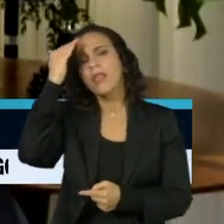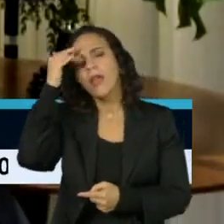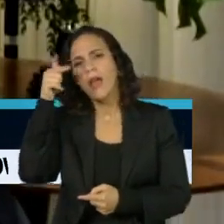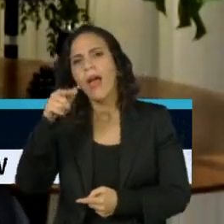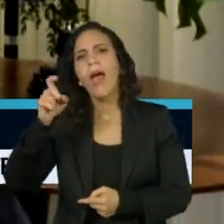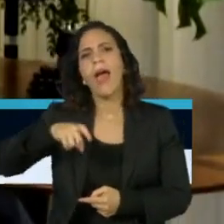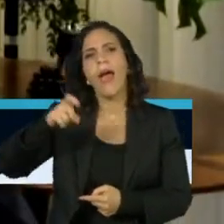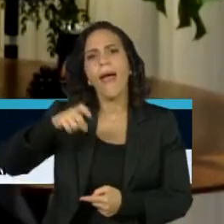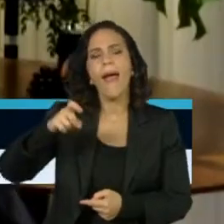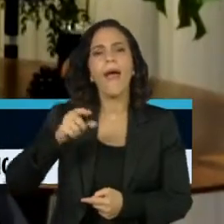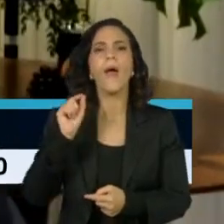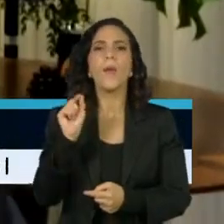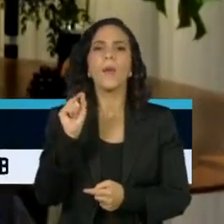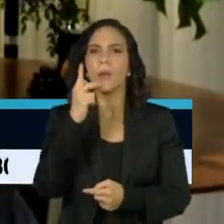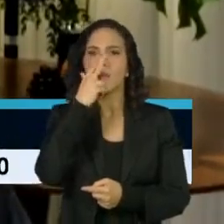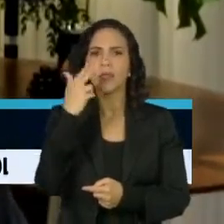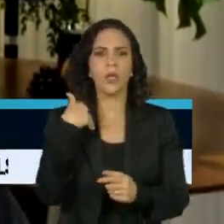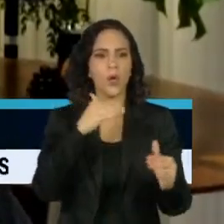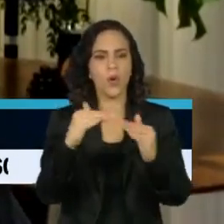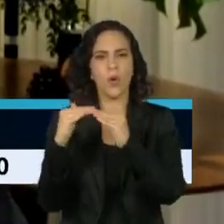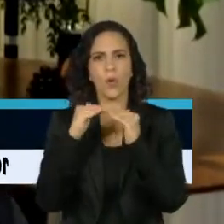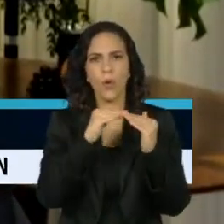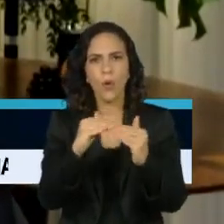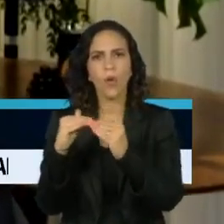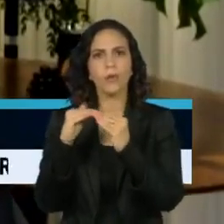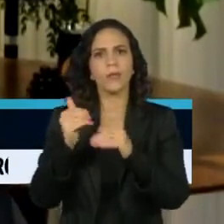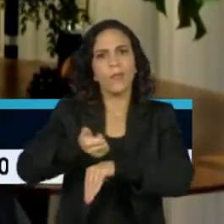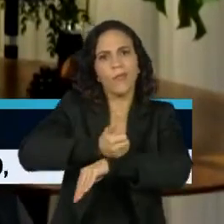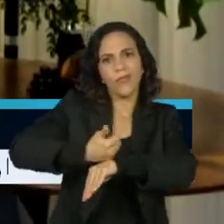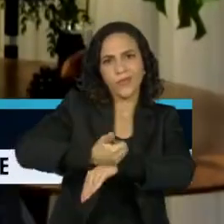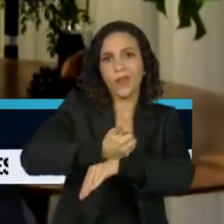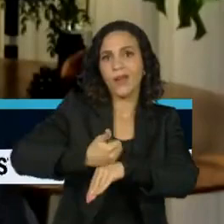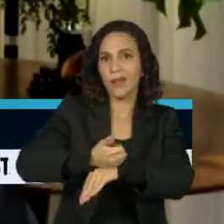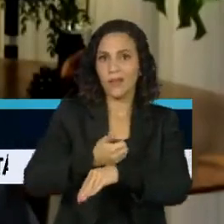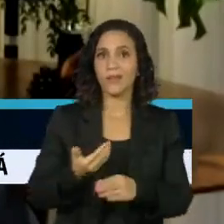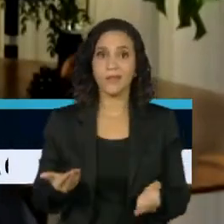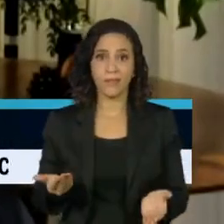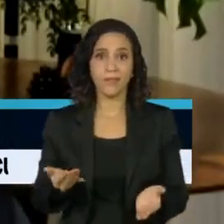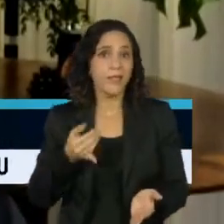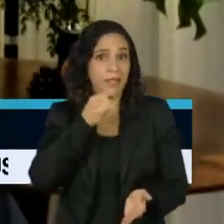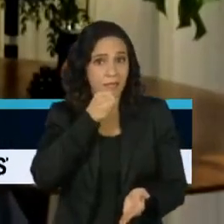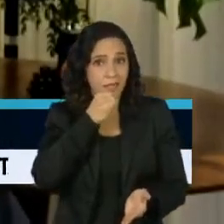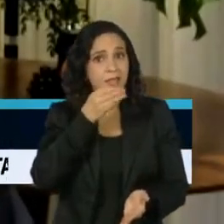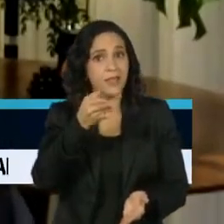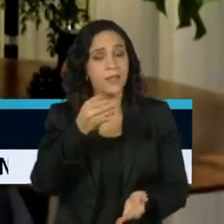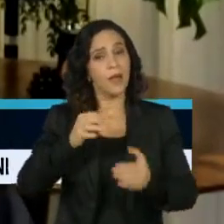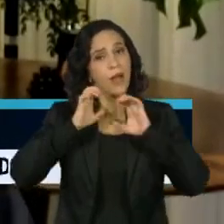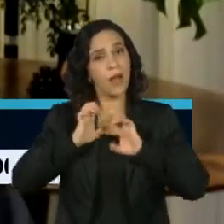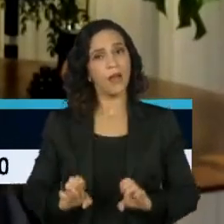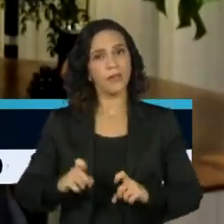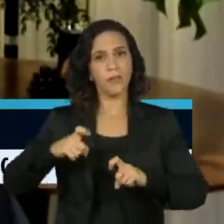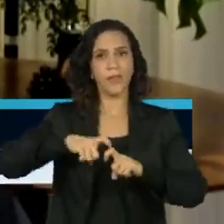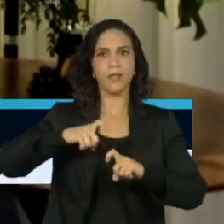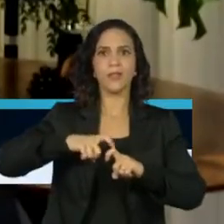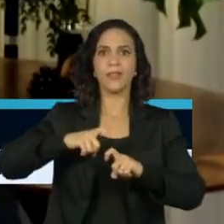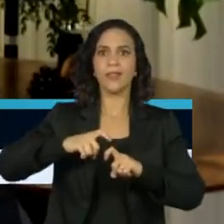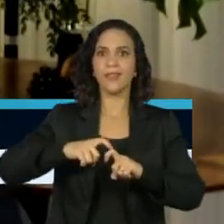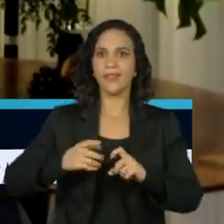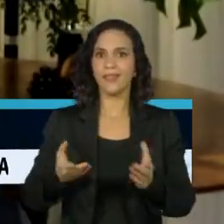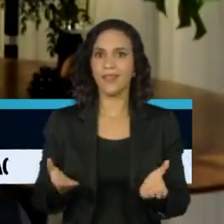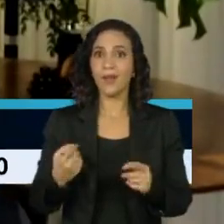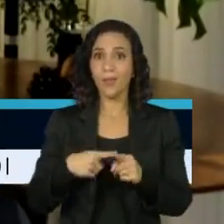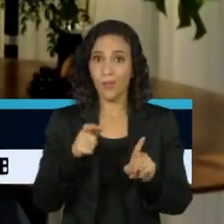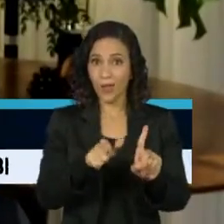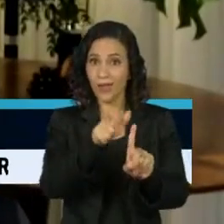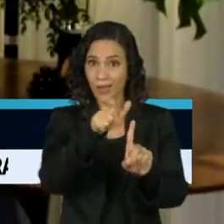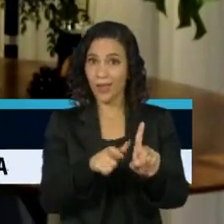minimamente por um senso profissional e, no caso, dentro, inclusive, da ética médica. Não esquecendo que